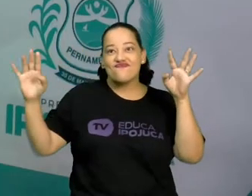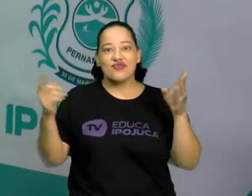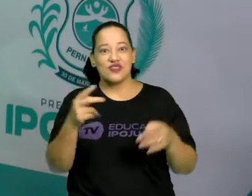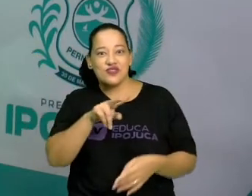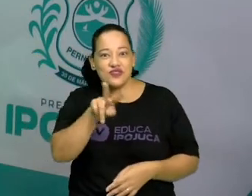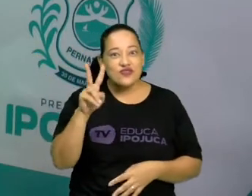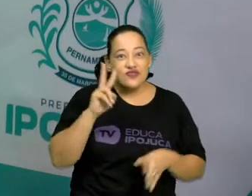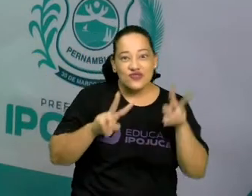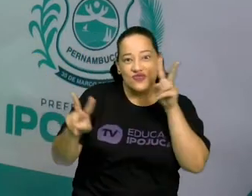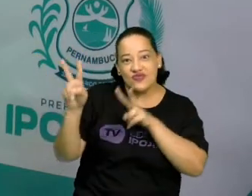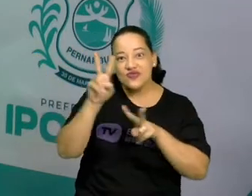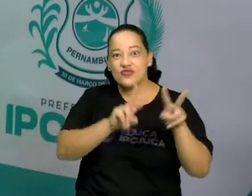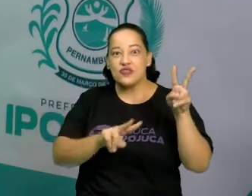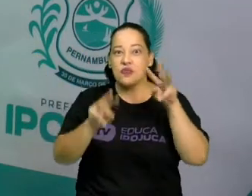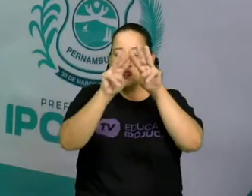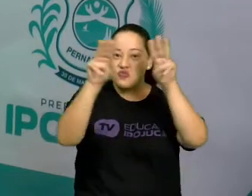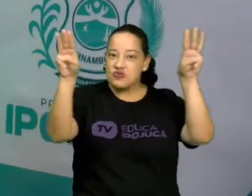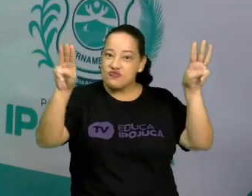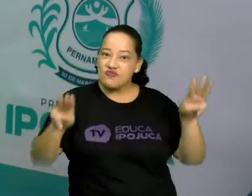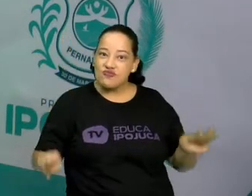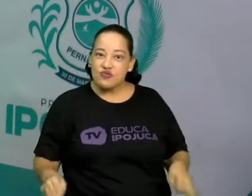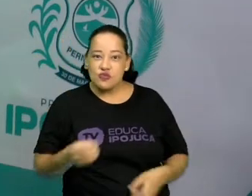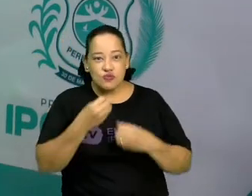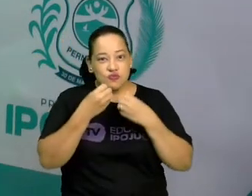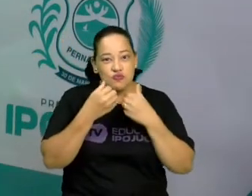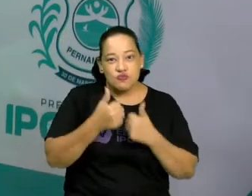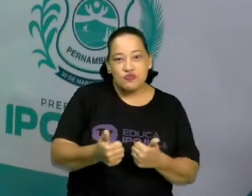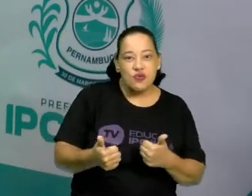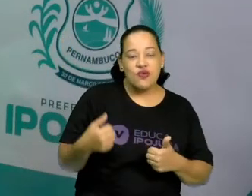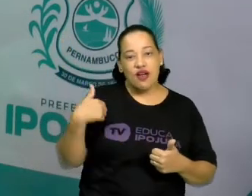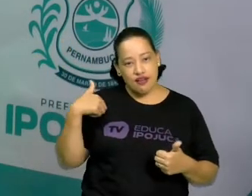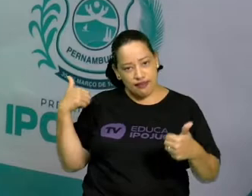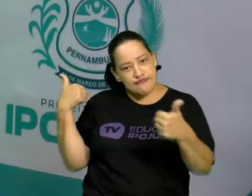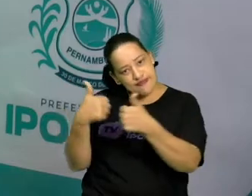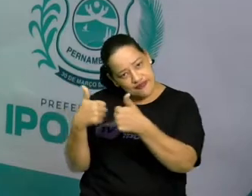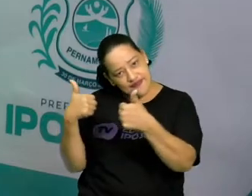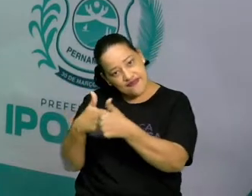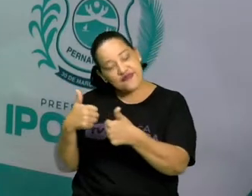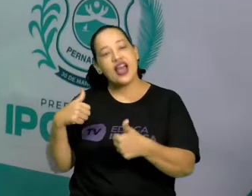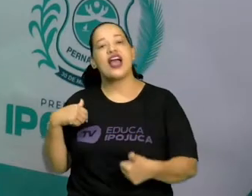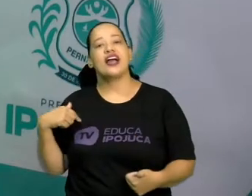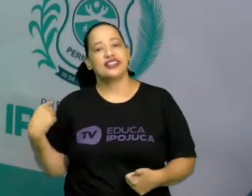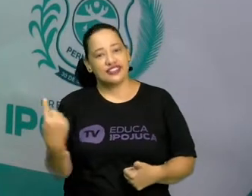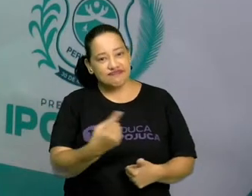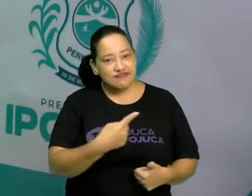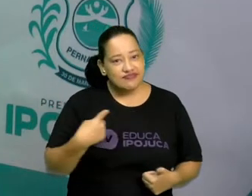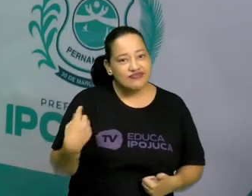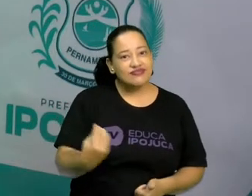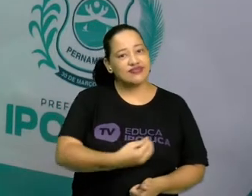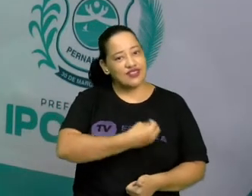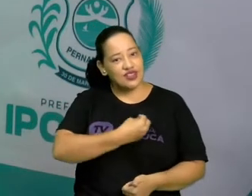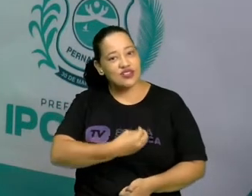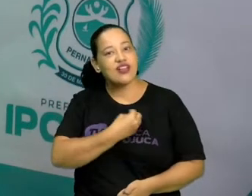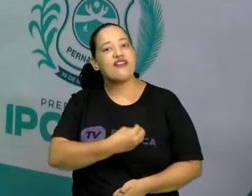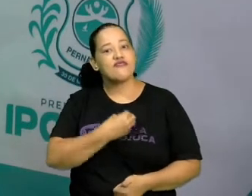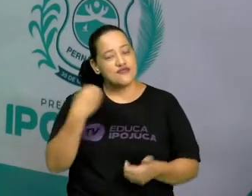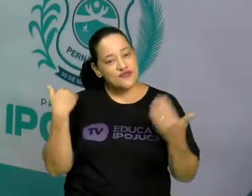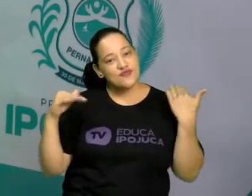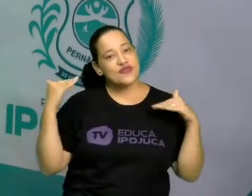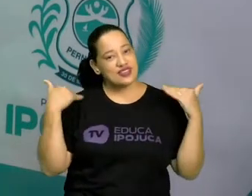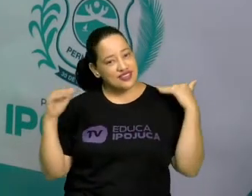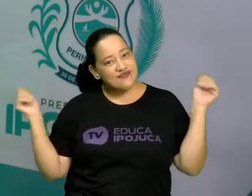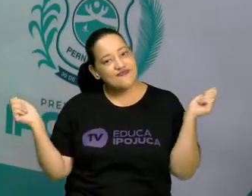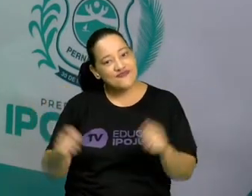são lindos museus maravilhosos, que a gente tem aqui tão próximo da gente e não coloca no nosso circuito do dia a dia, no nosso passeio.